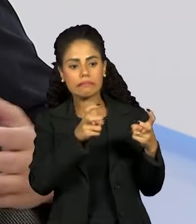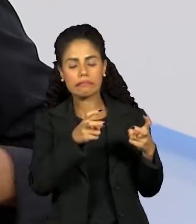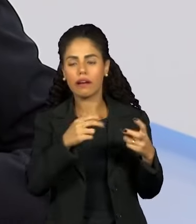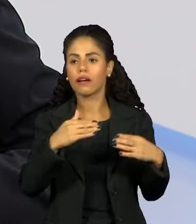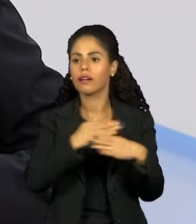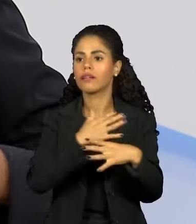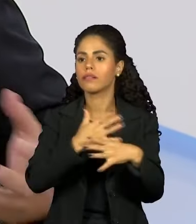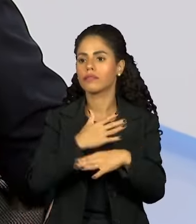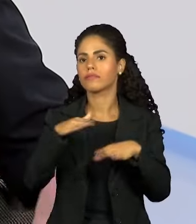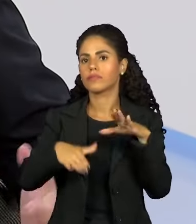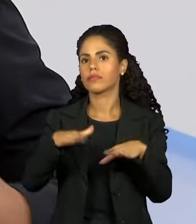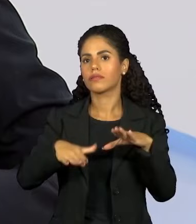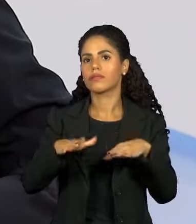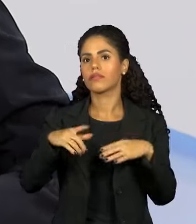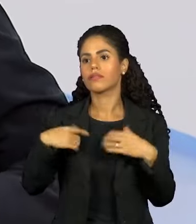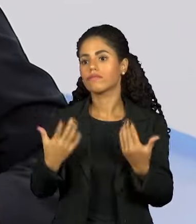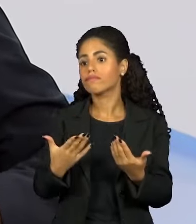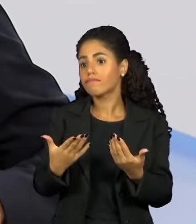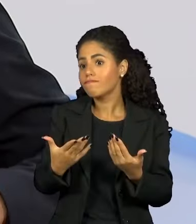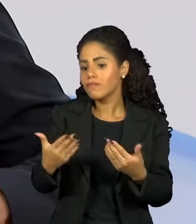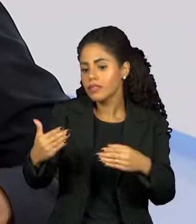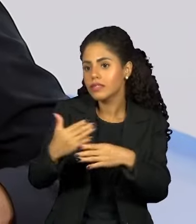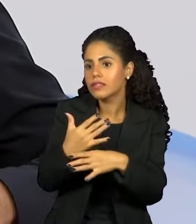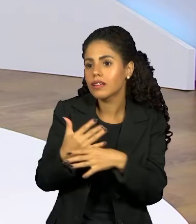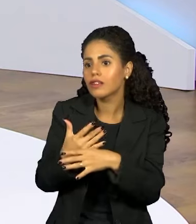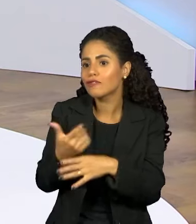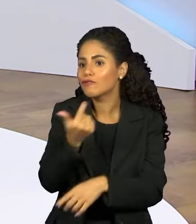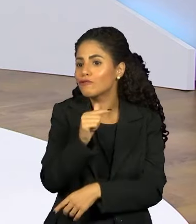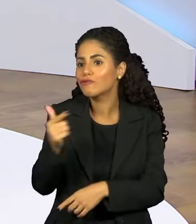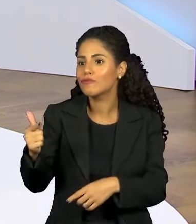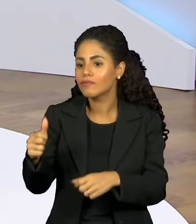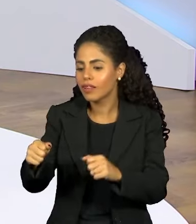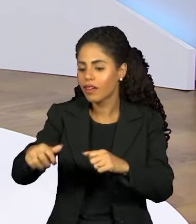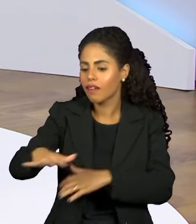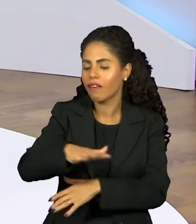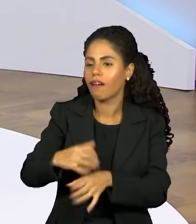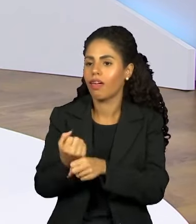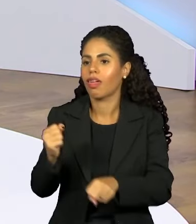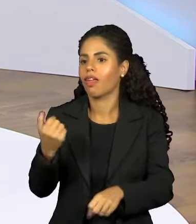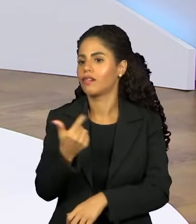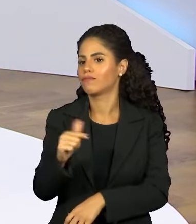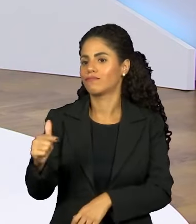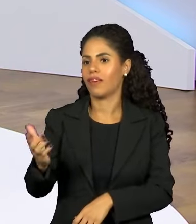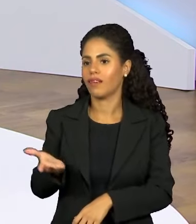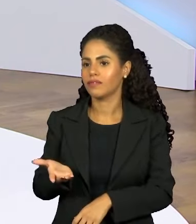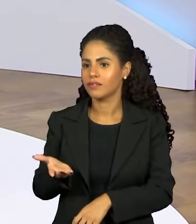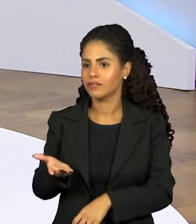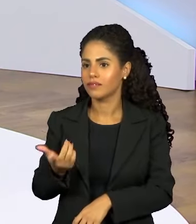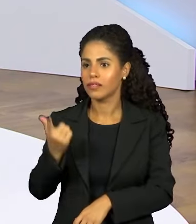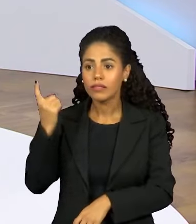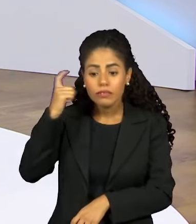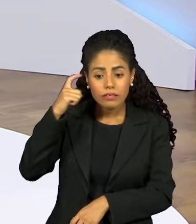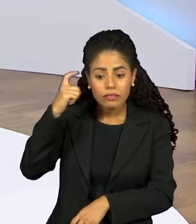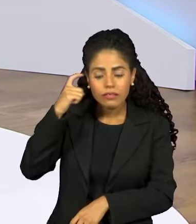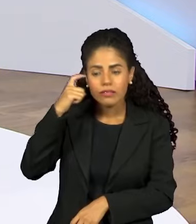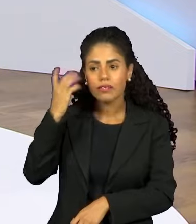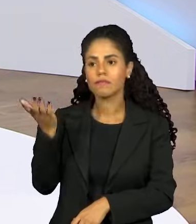muitas vezes a gente não tem espaço porque a cidade não tem espaço, porque a cidade não está sendo pensada para as pessoas.